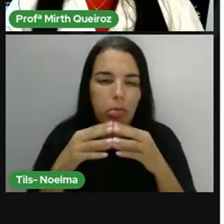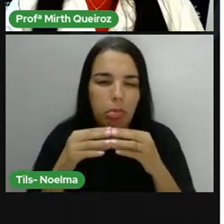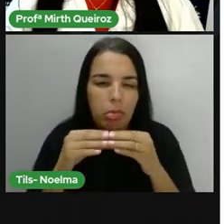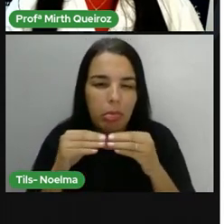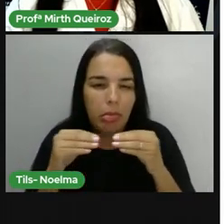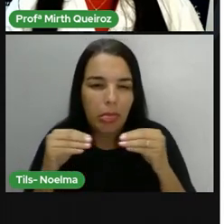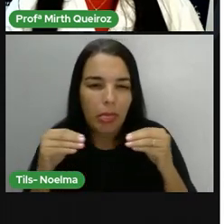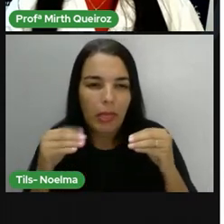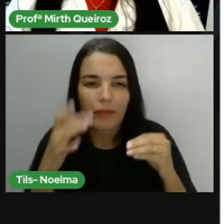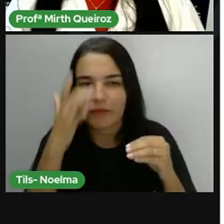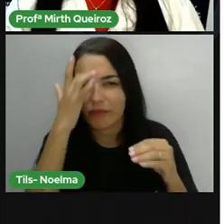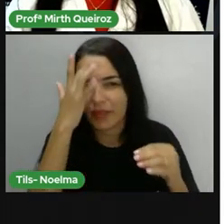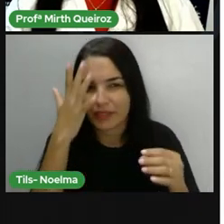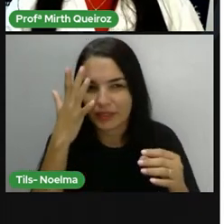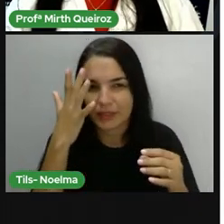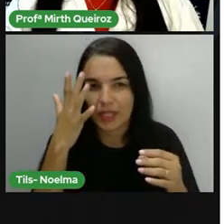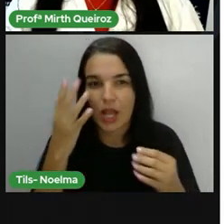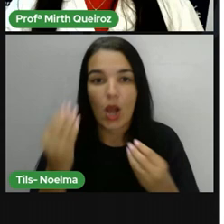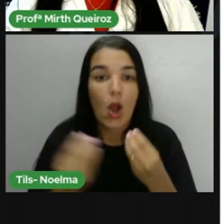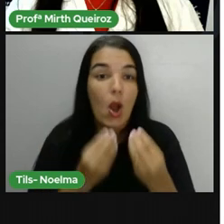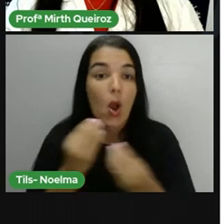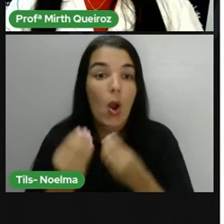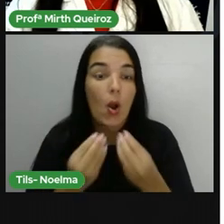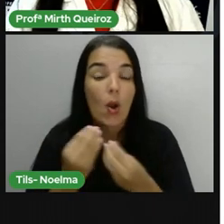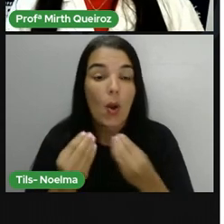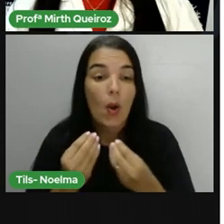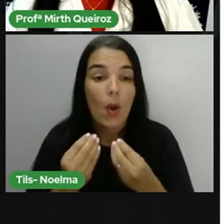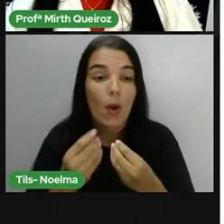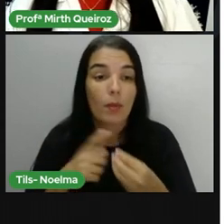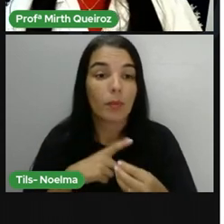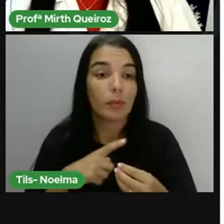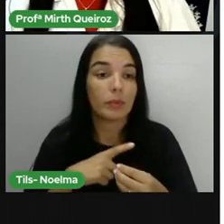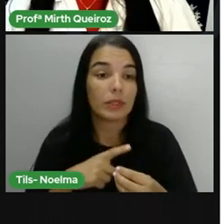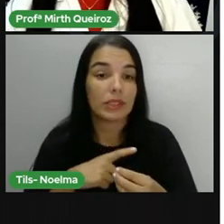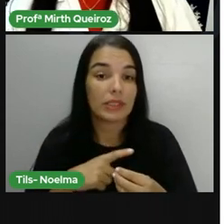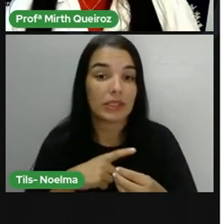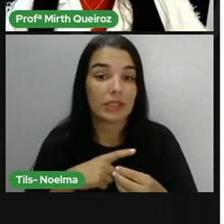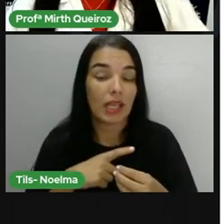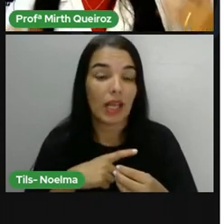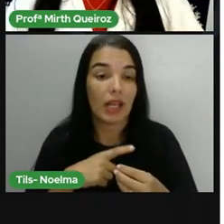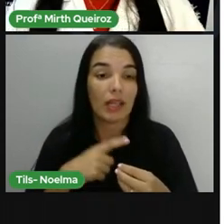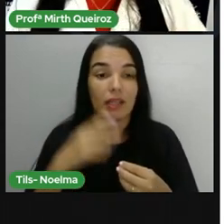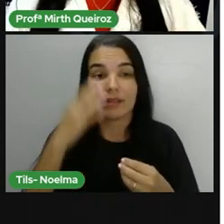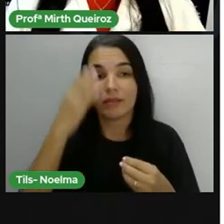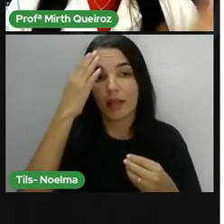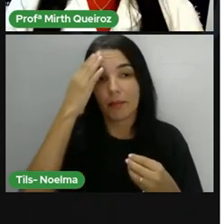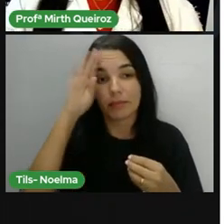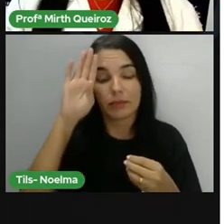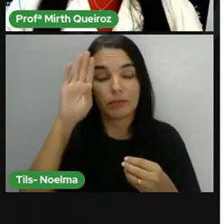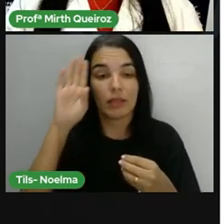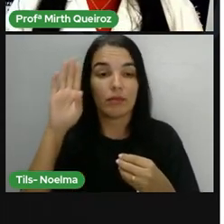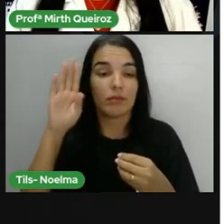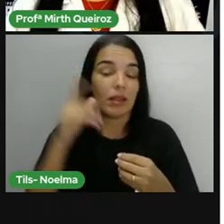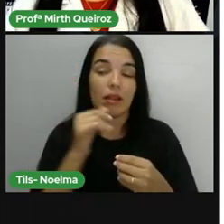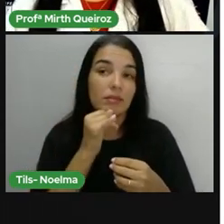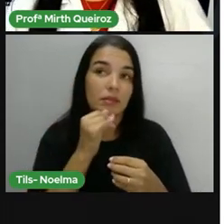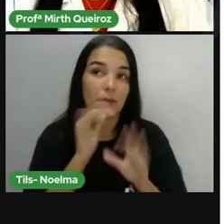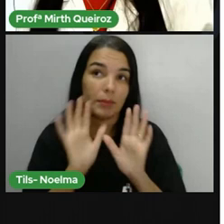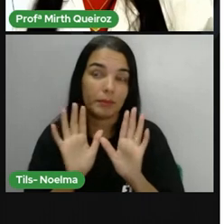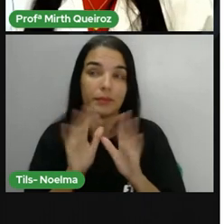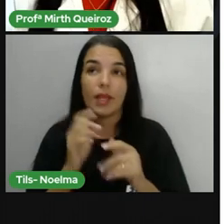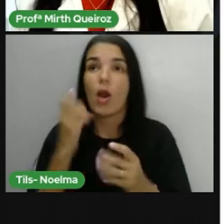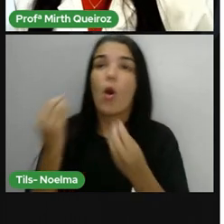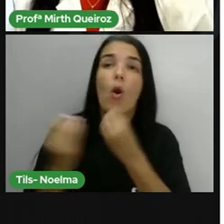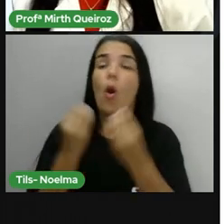facilidades. Como permitir essa disponibilidade, então, nas demais épocas do ano? Pró, como é que a gente vai... Como é que a gente